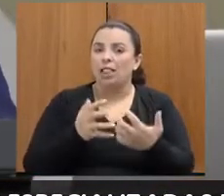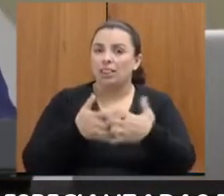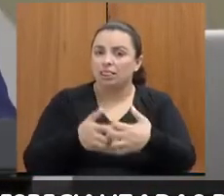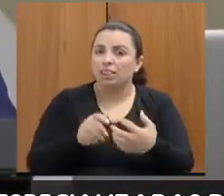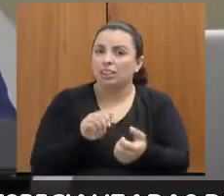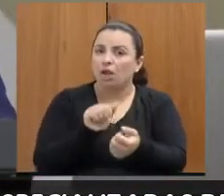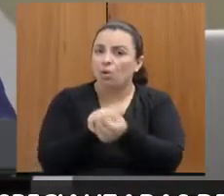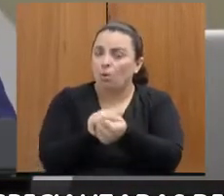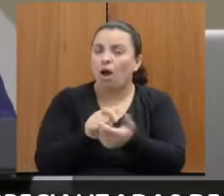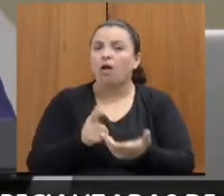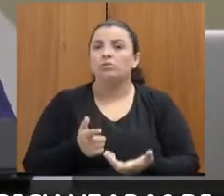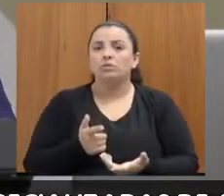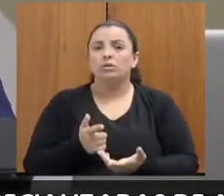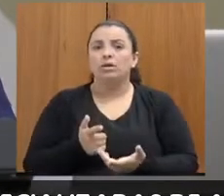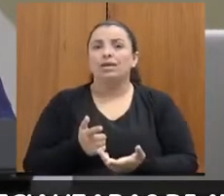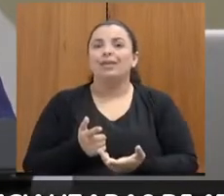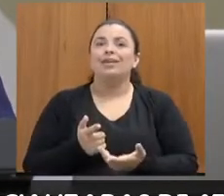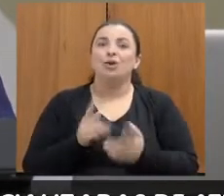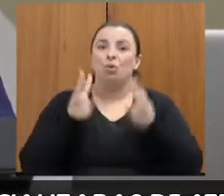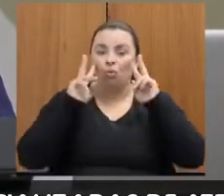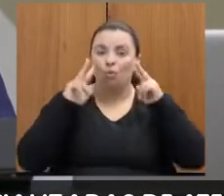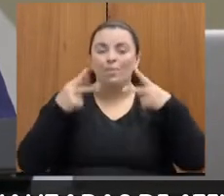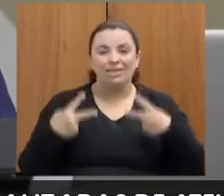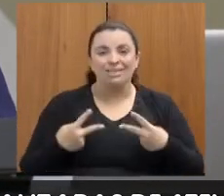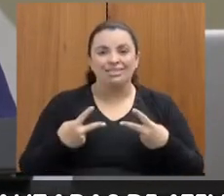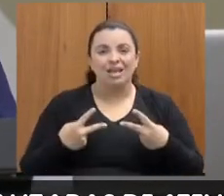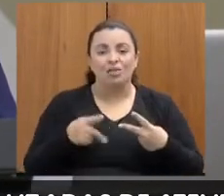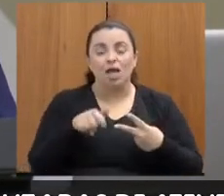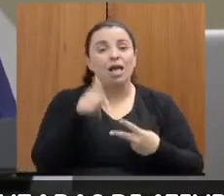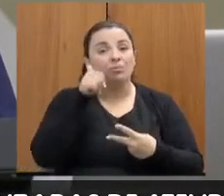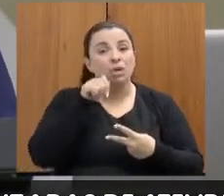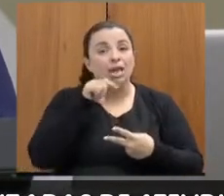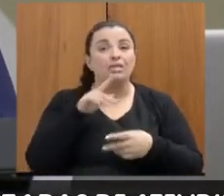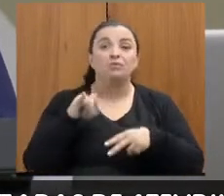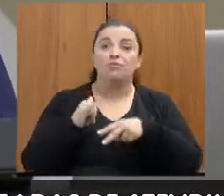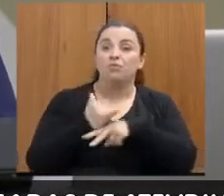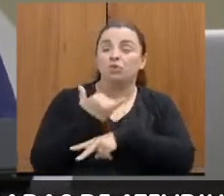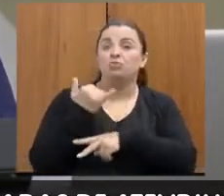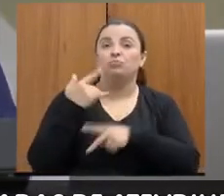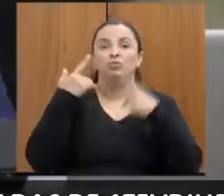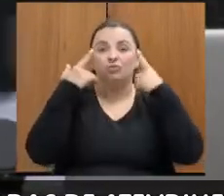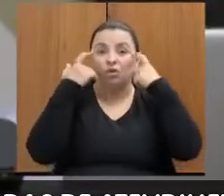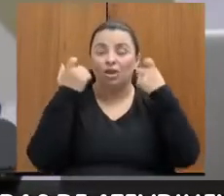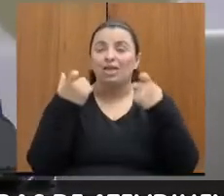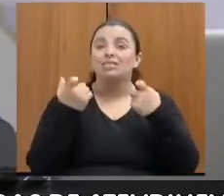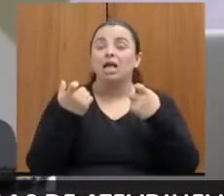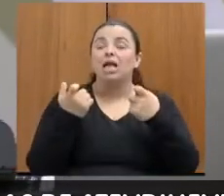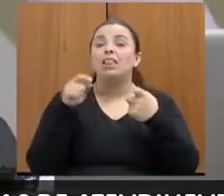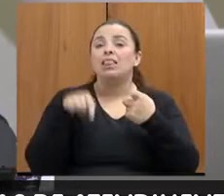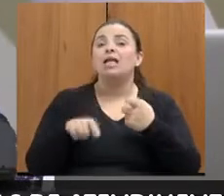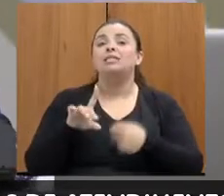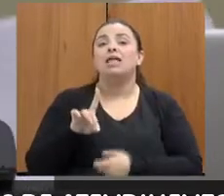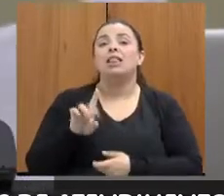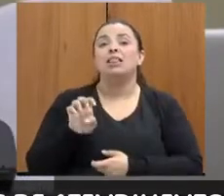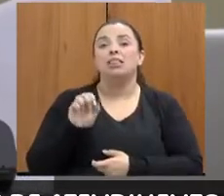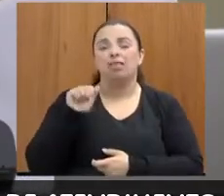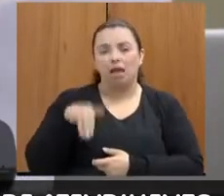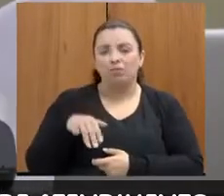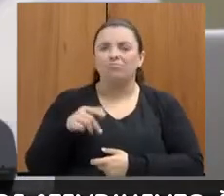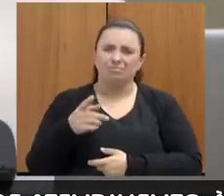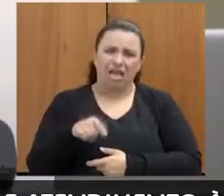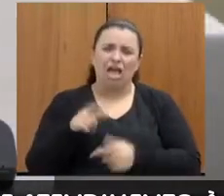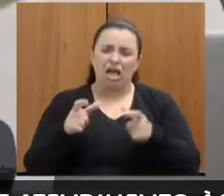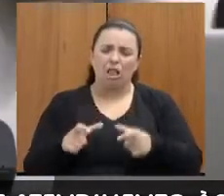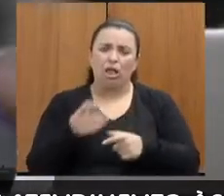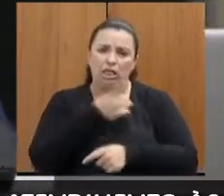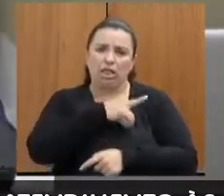equipe multidisciplinar às mulheres em situação de violência nas delegacias especializadas de atendimento às mulheres. A nossa